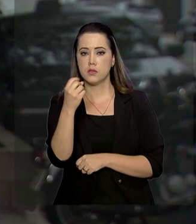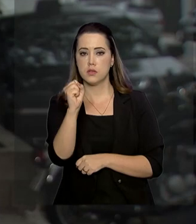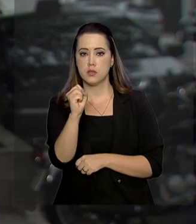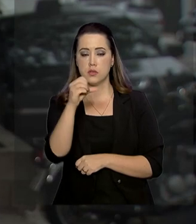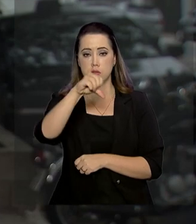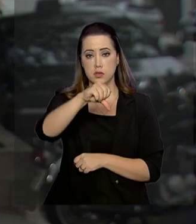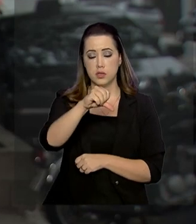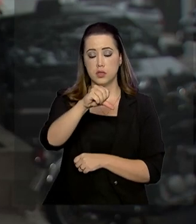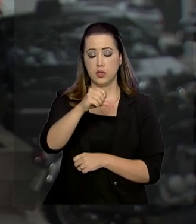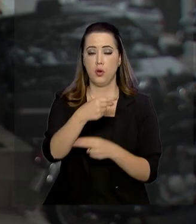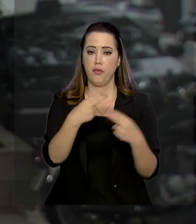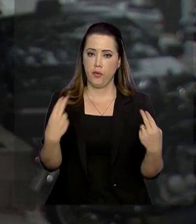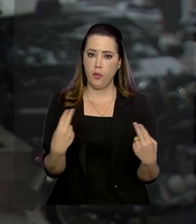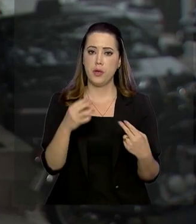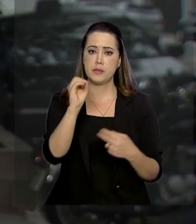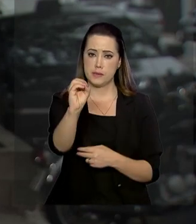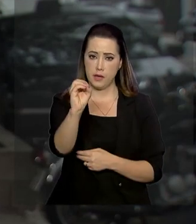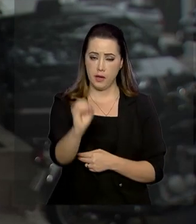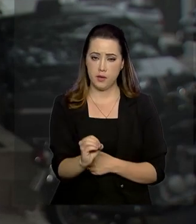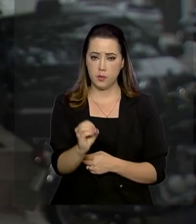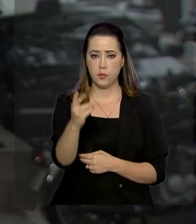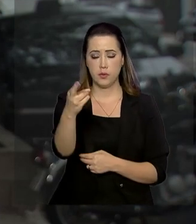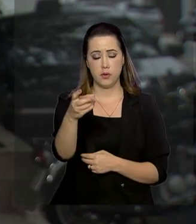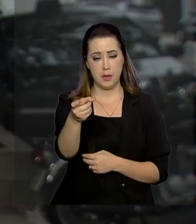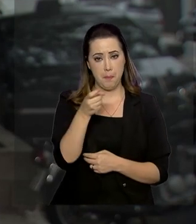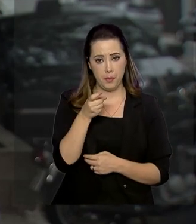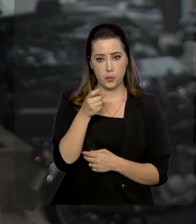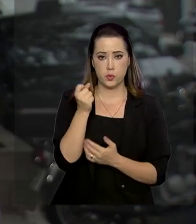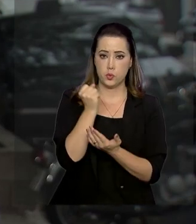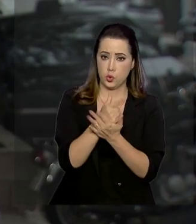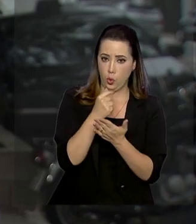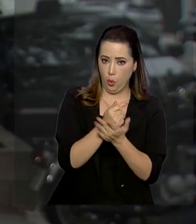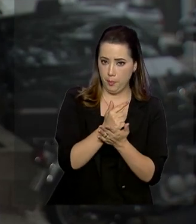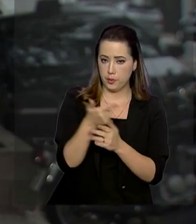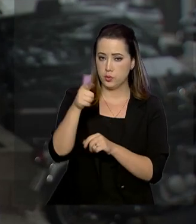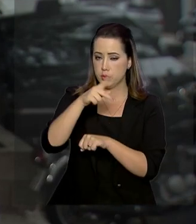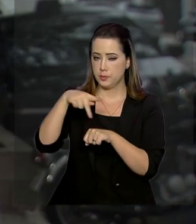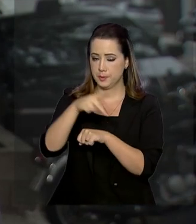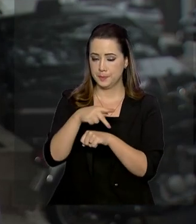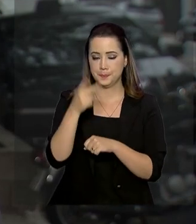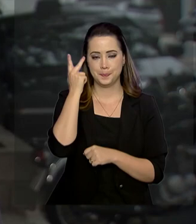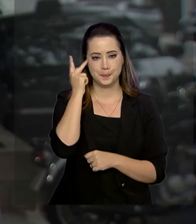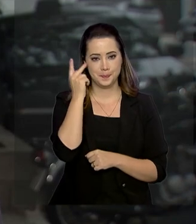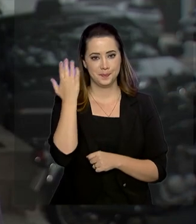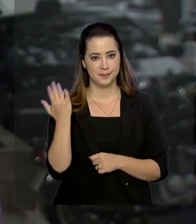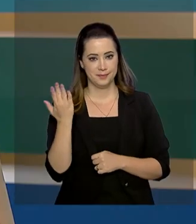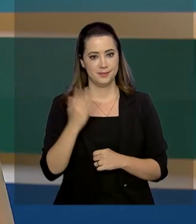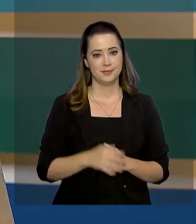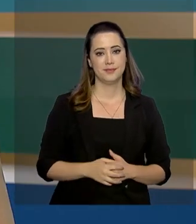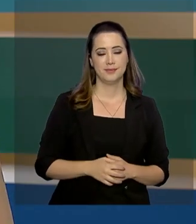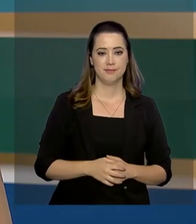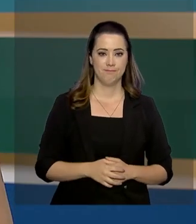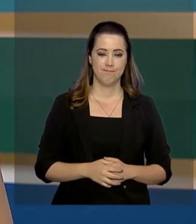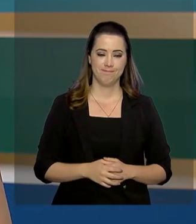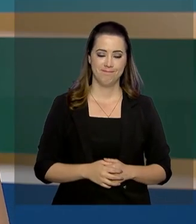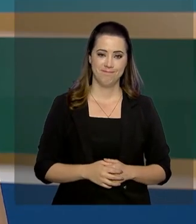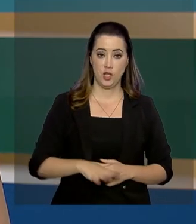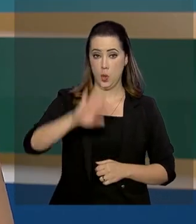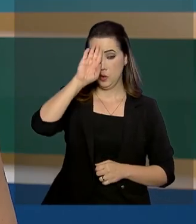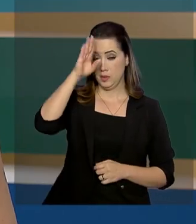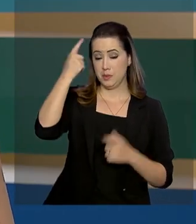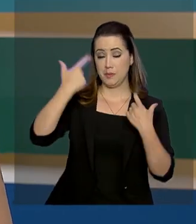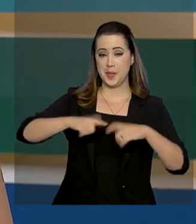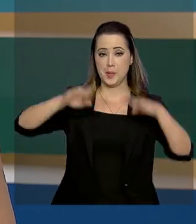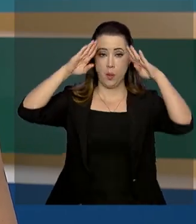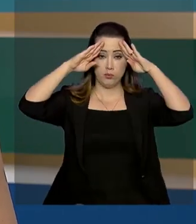tiveram zeradas as alíquotas de imposto de importação. De São Paulo, Pablo Mundi. Os principais